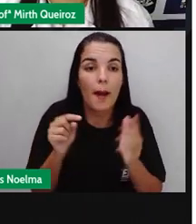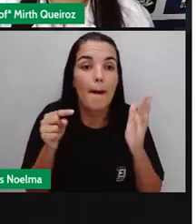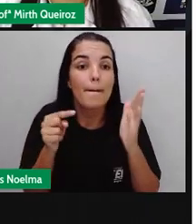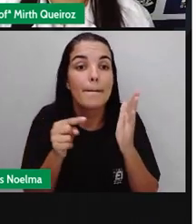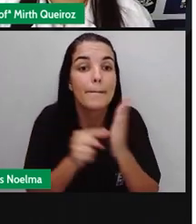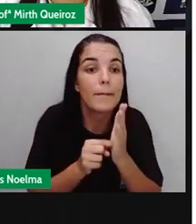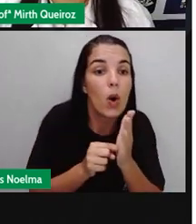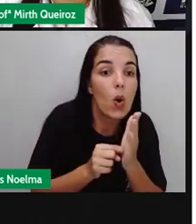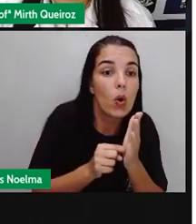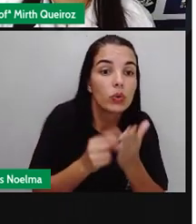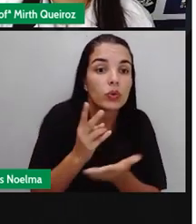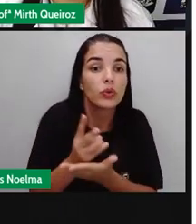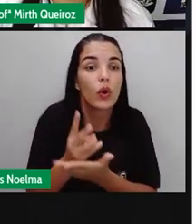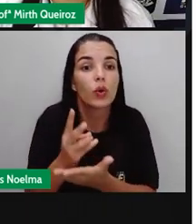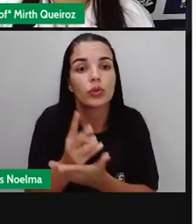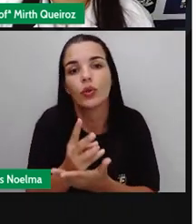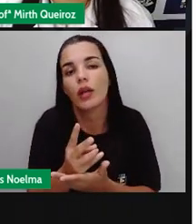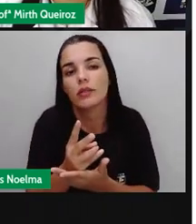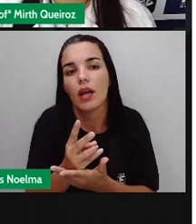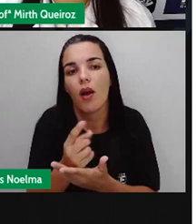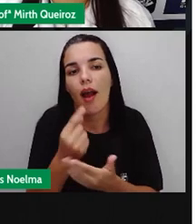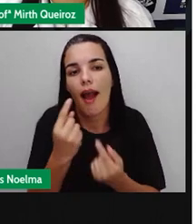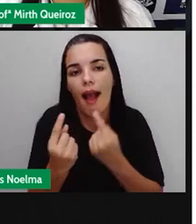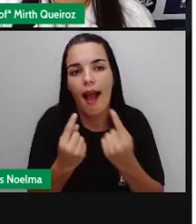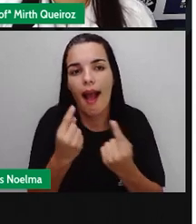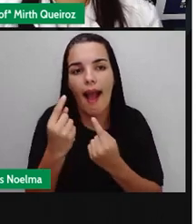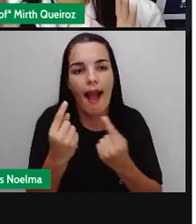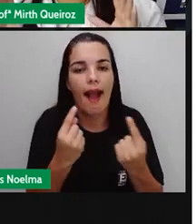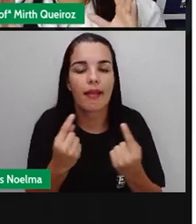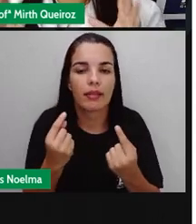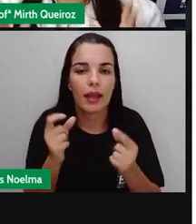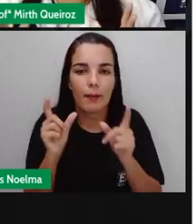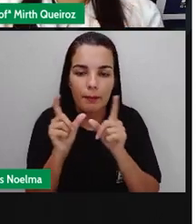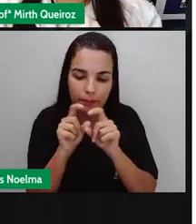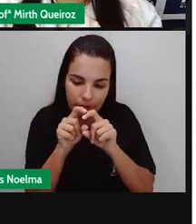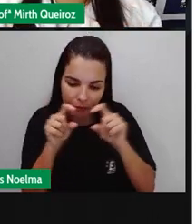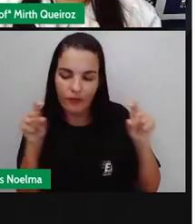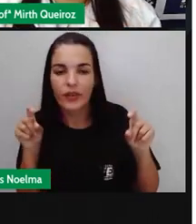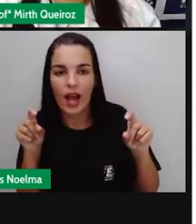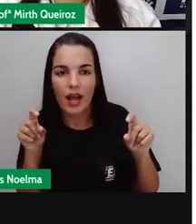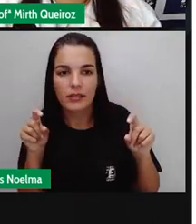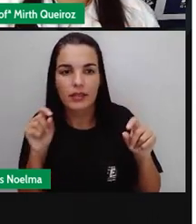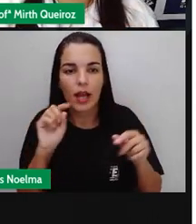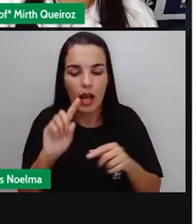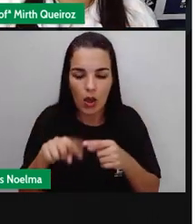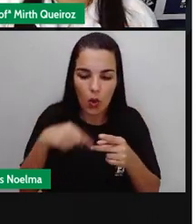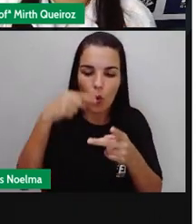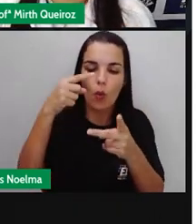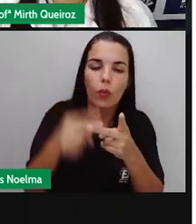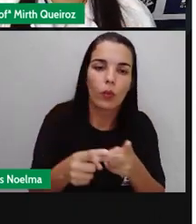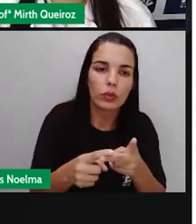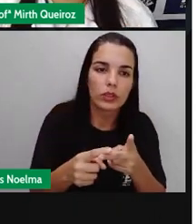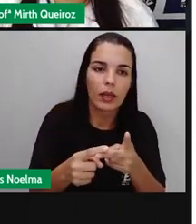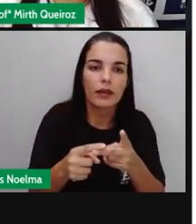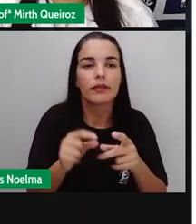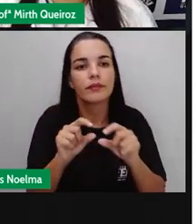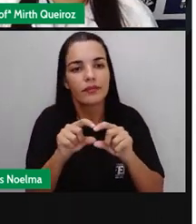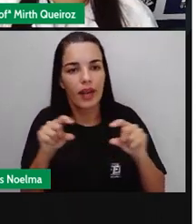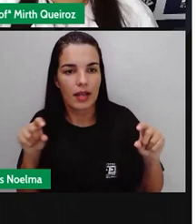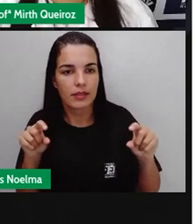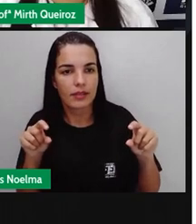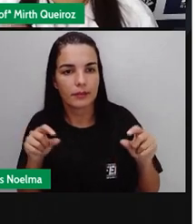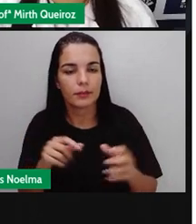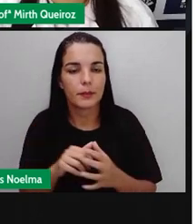utilizando aí o ponto final, né? O ponto que é onde finaliza uma frase e já vai iniciar uma outra